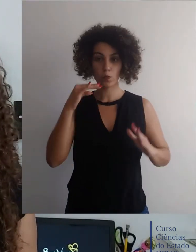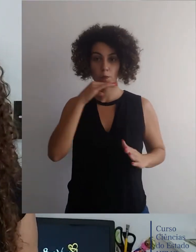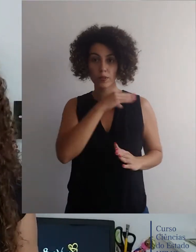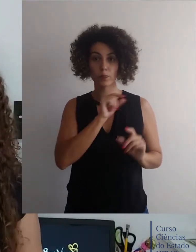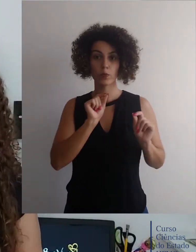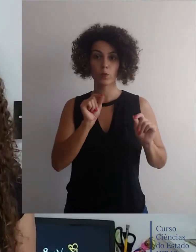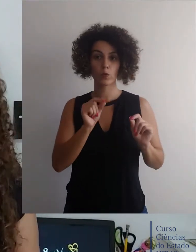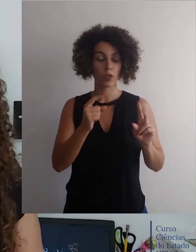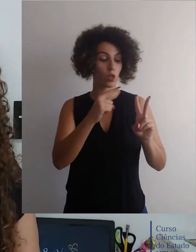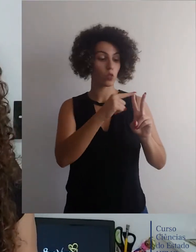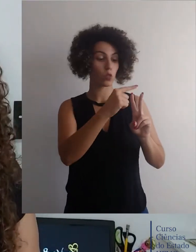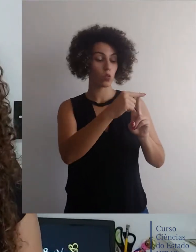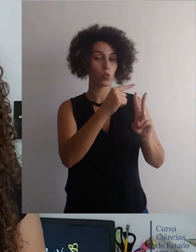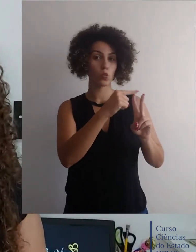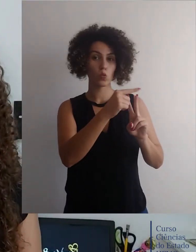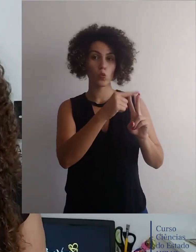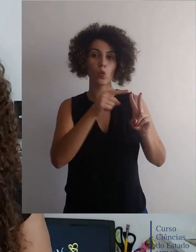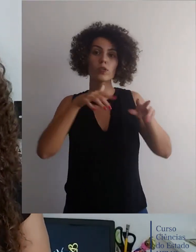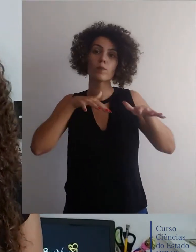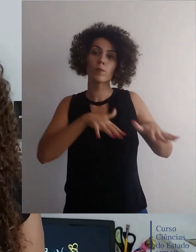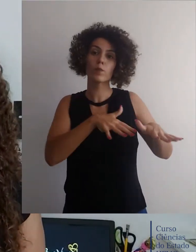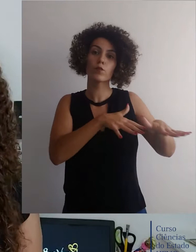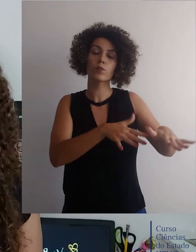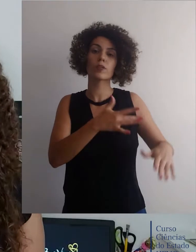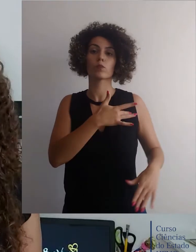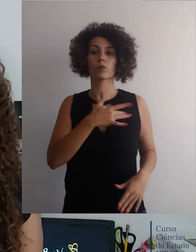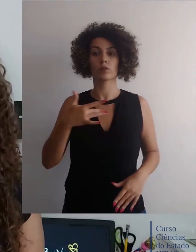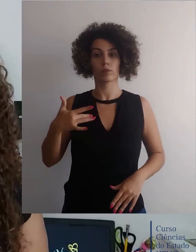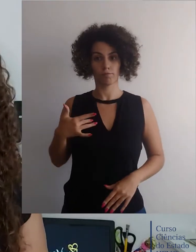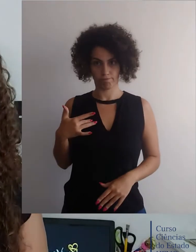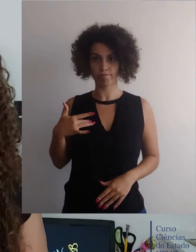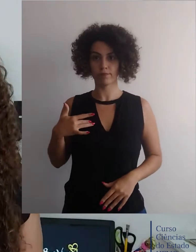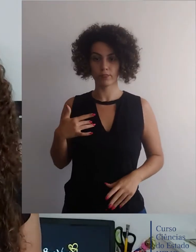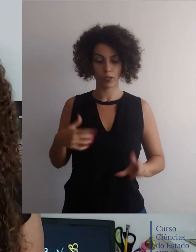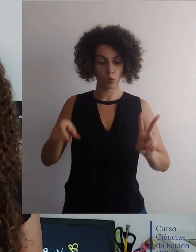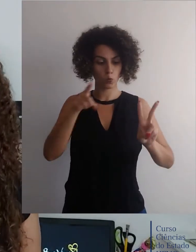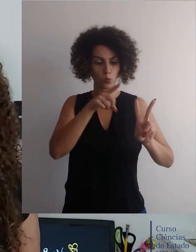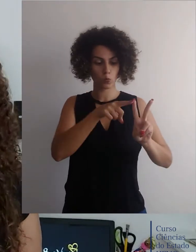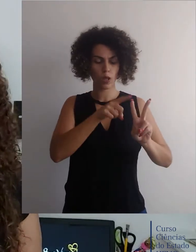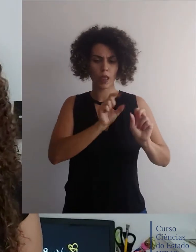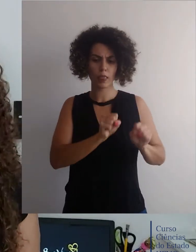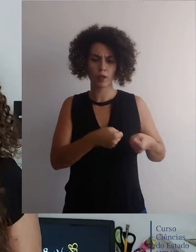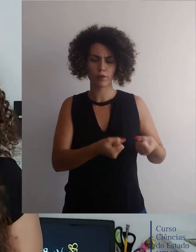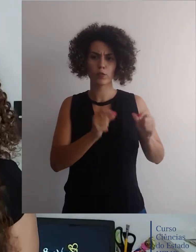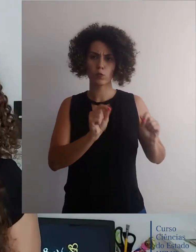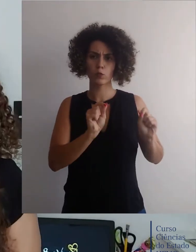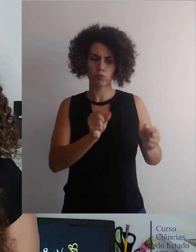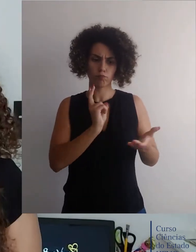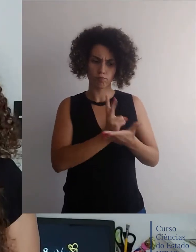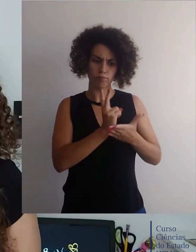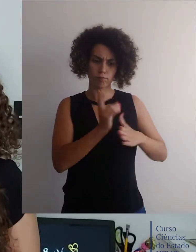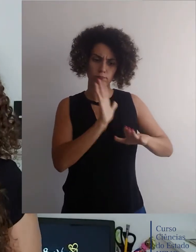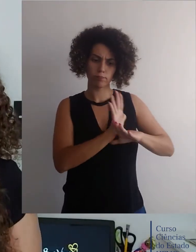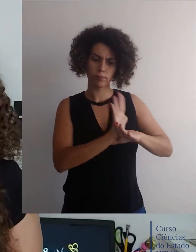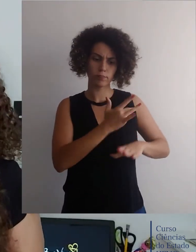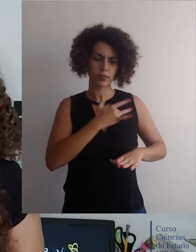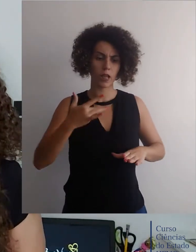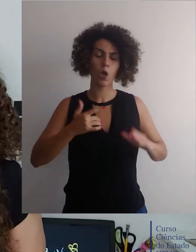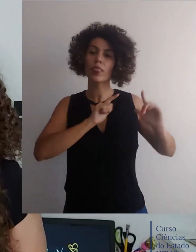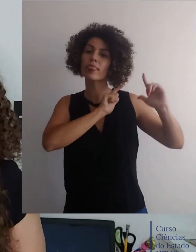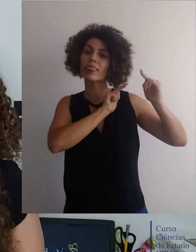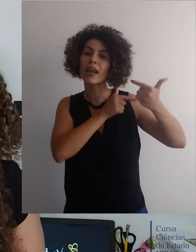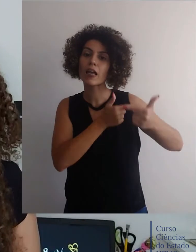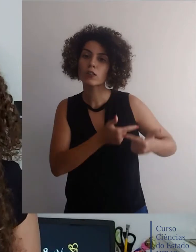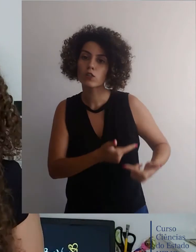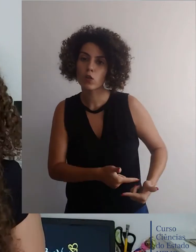campanhas, durante este período observou-se duas correntes distintas de movimentos sanitaristas. Uma das correntes defendia a